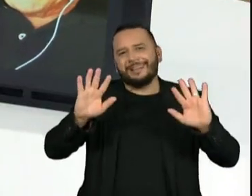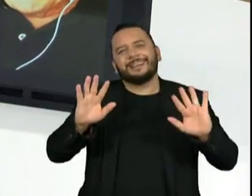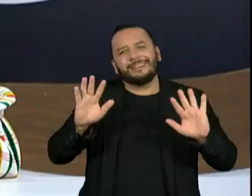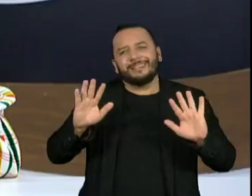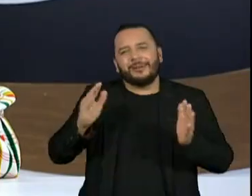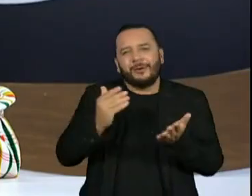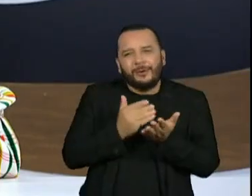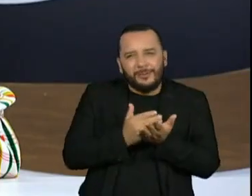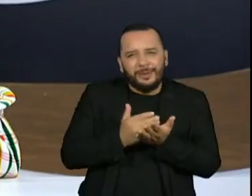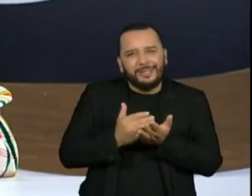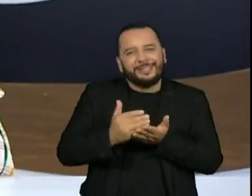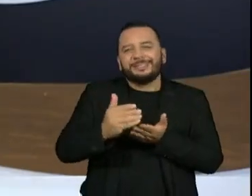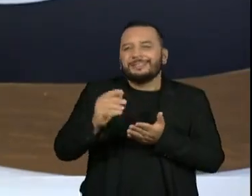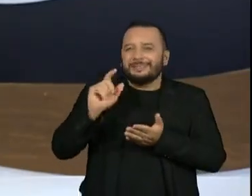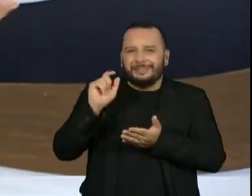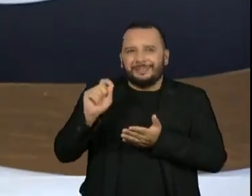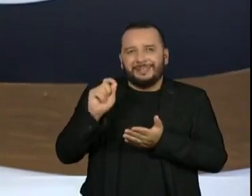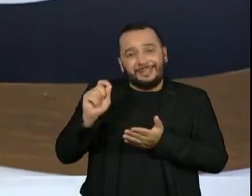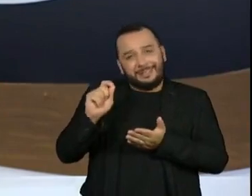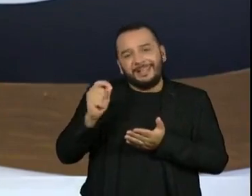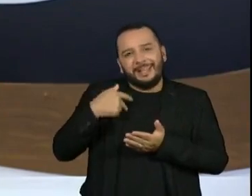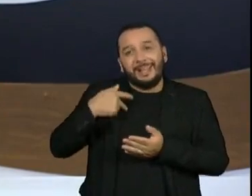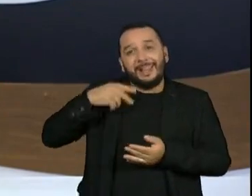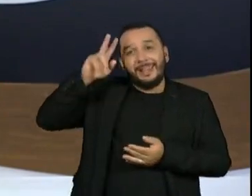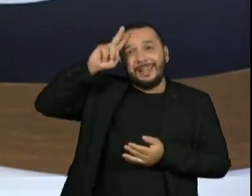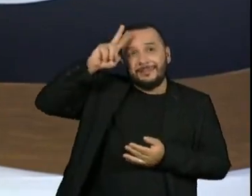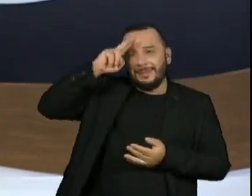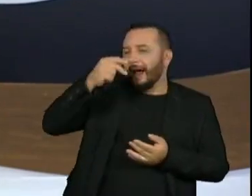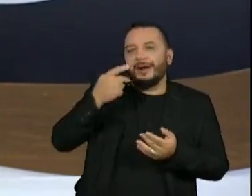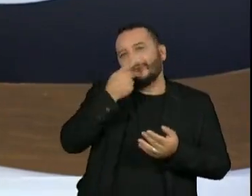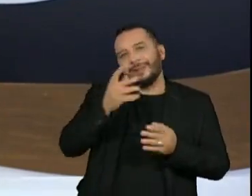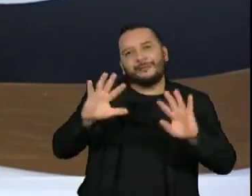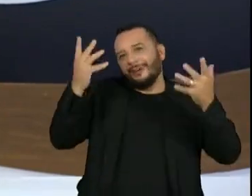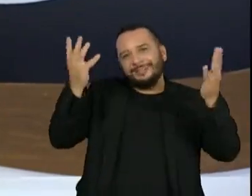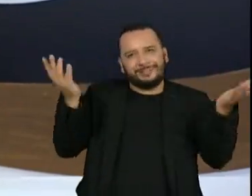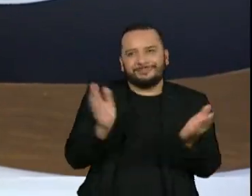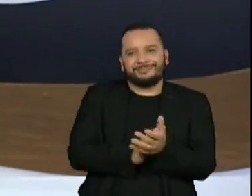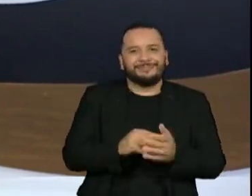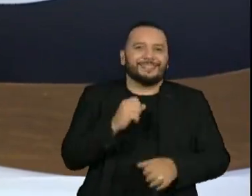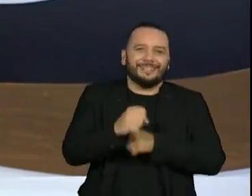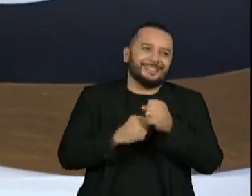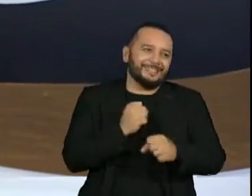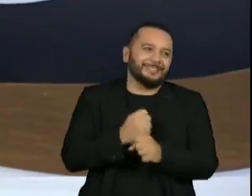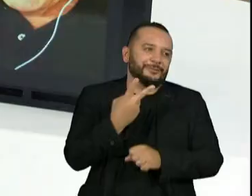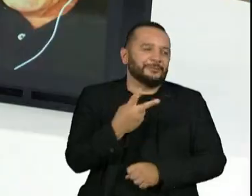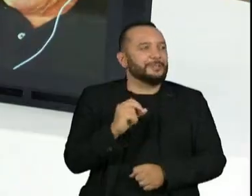início das comemorações de, falei, da semana de 22.